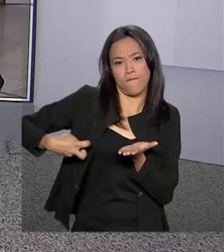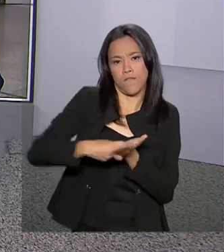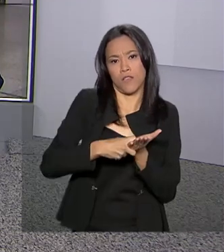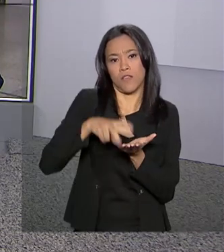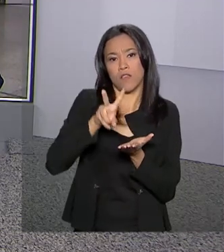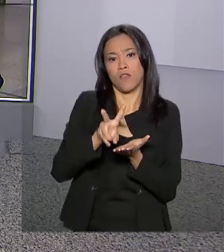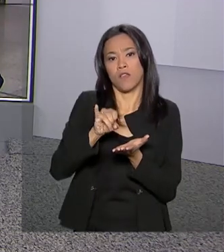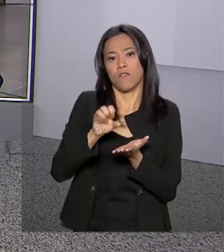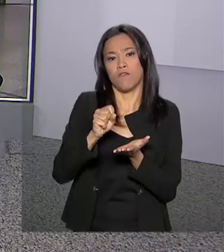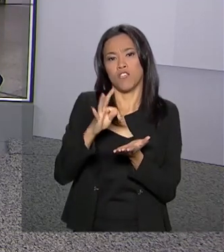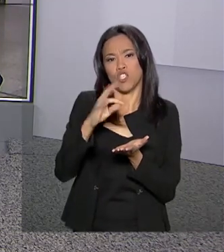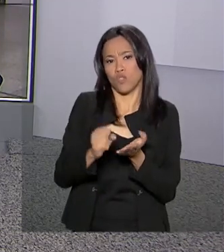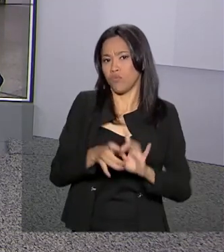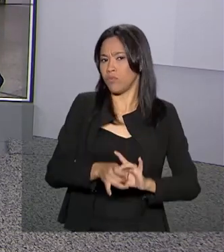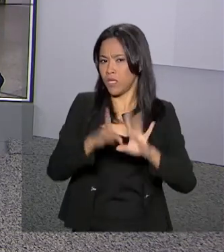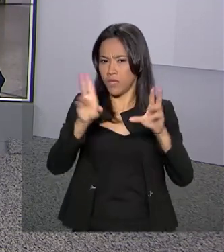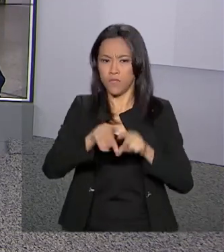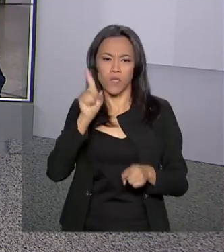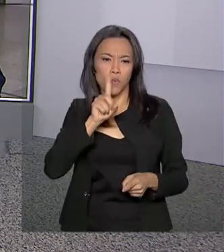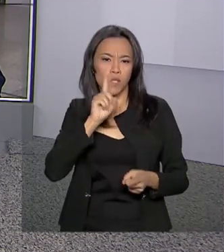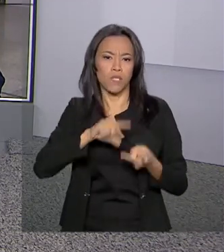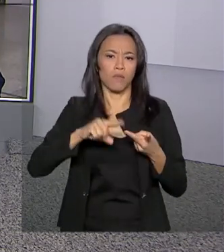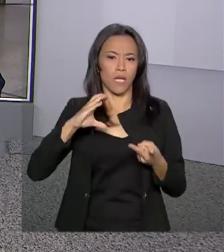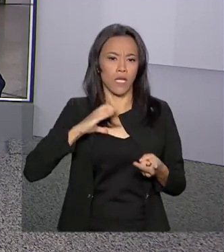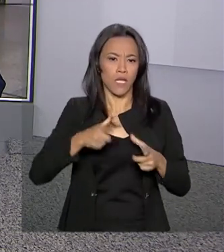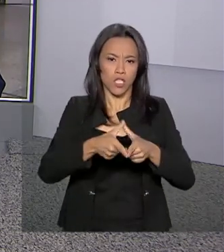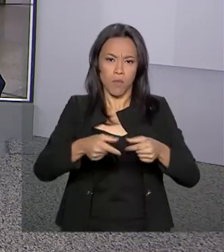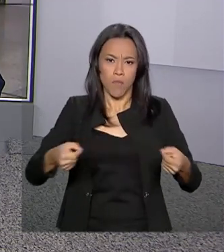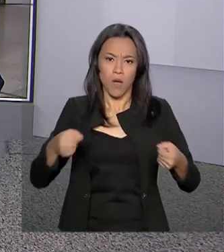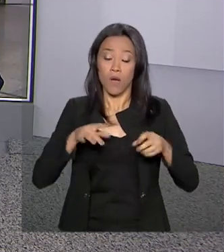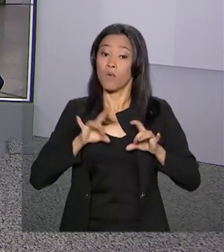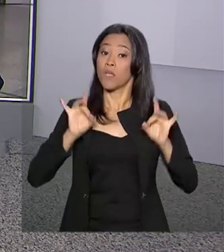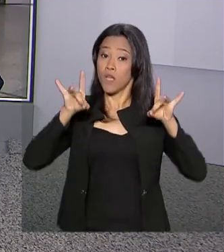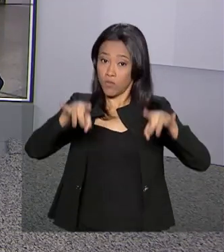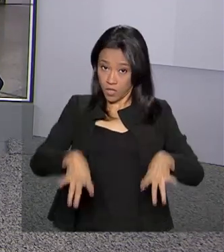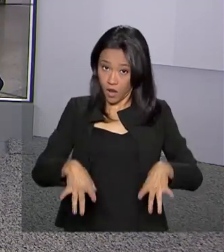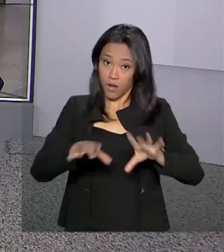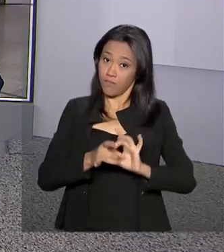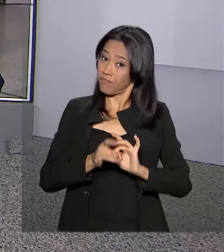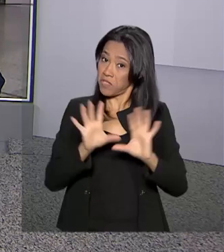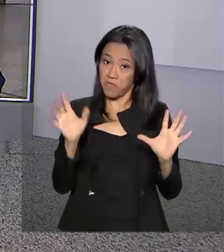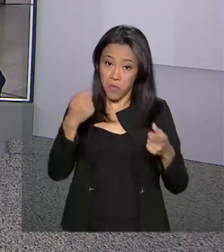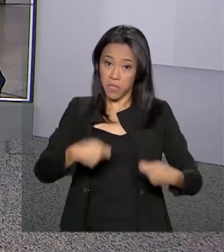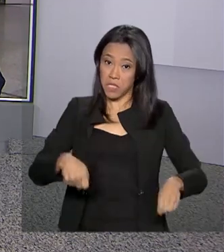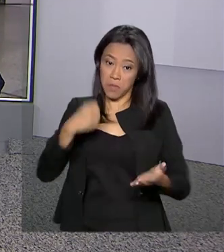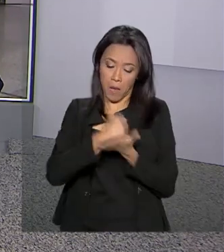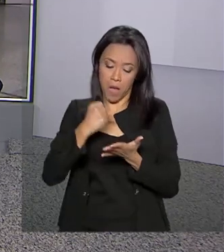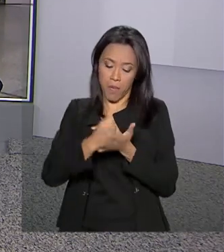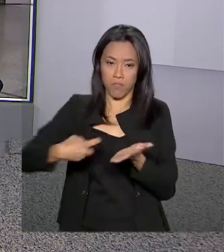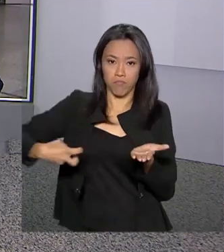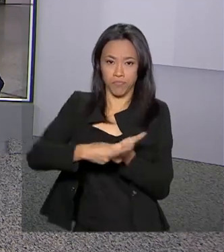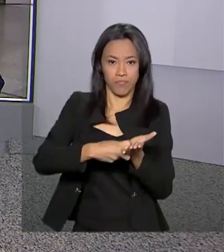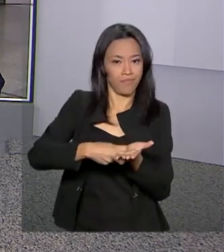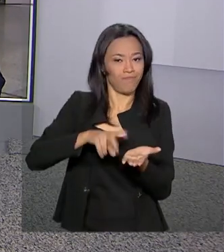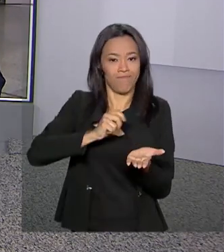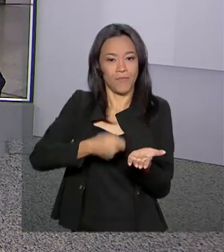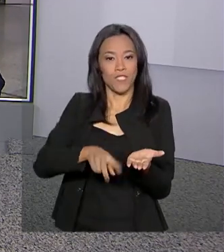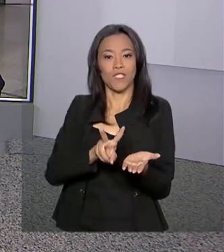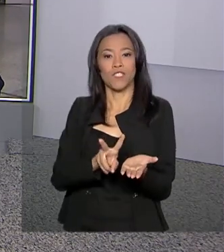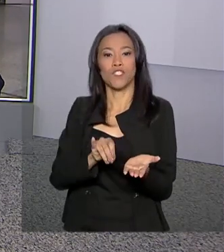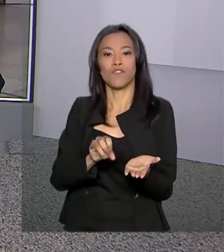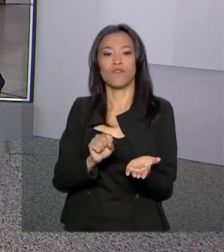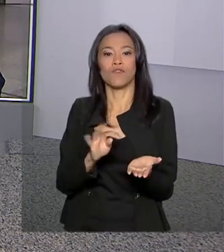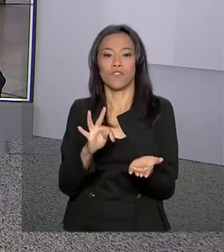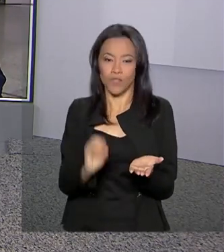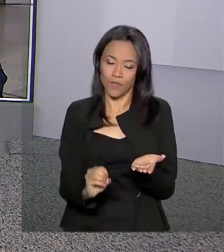os cidadãos dos Estados Unidos, do Canadá, do Japão e da Austrália. Vamos então até o Rio de Janeiro conversar com o Marcelo Castilho, que tem os detalhes para a gente. Oi, Marcelo,